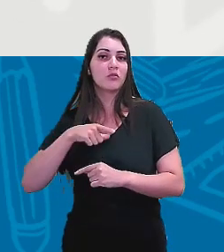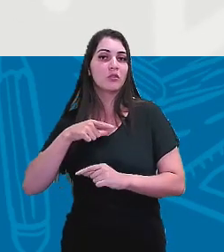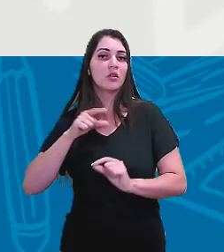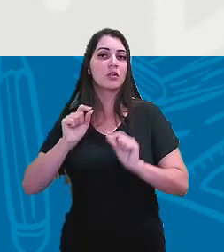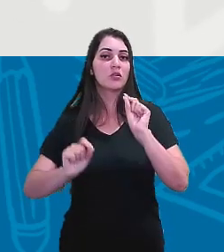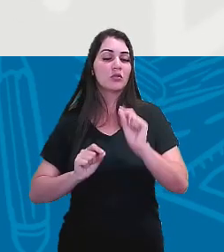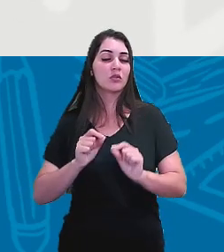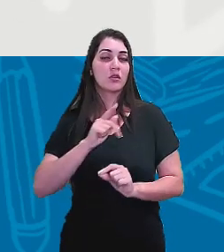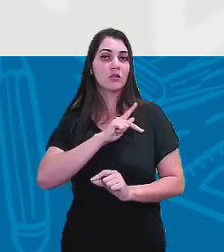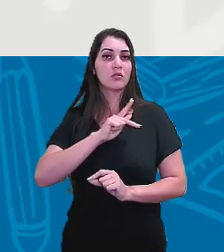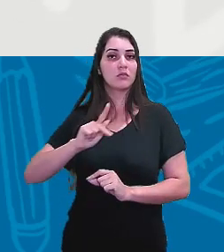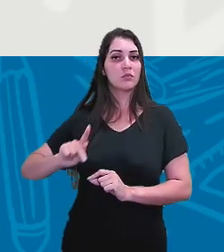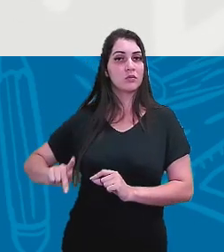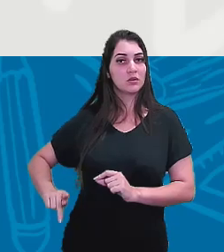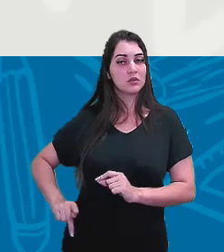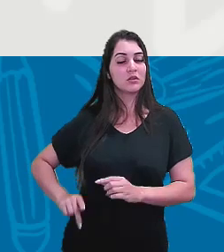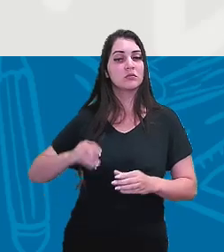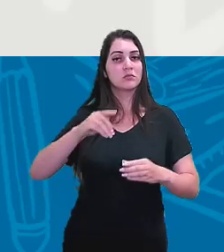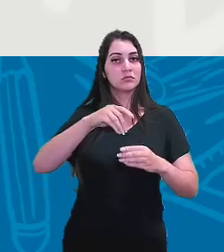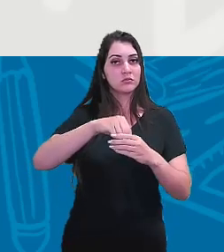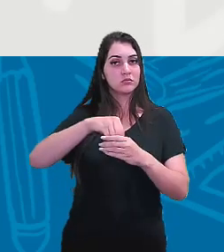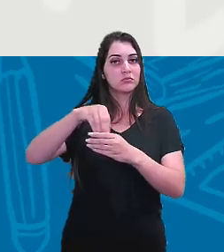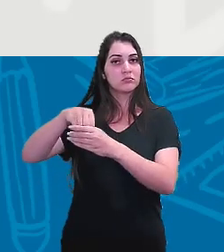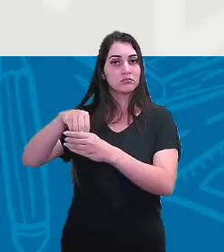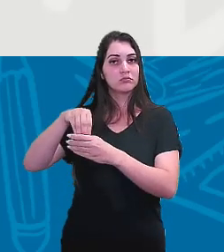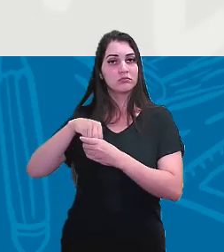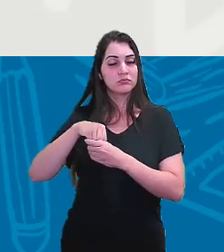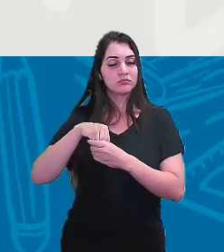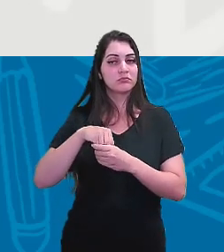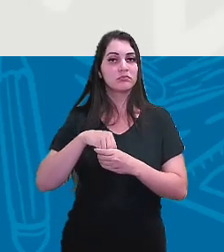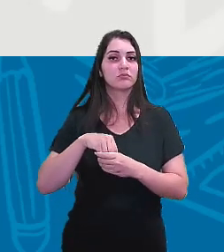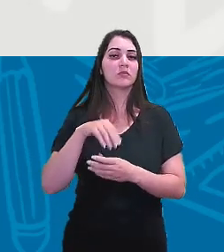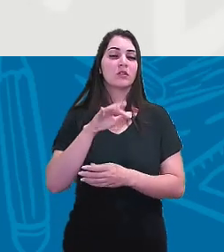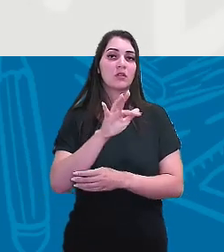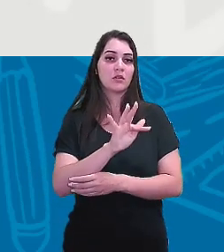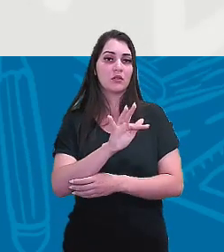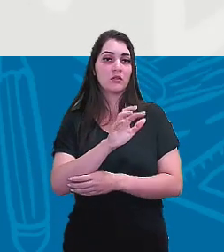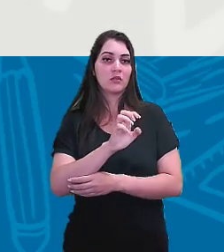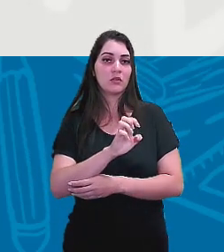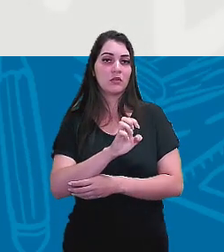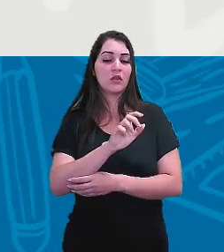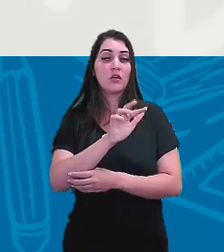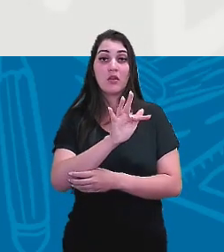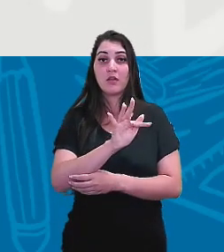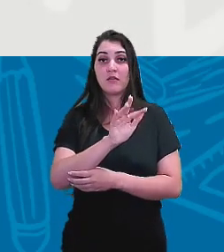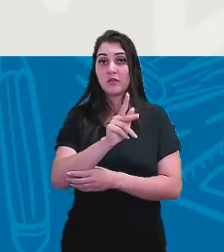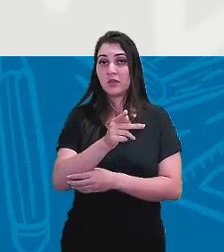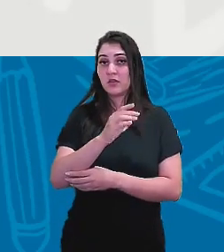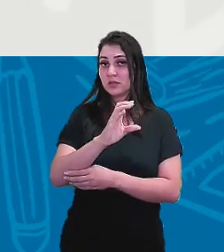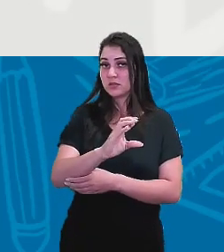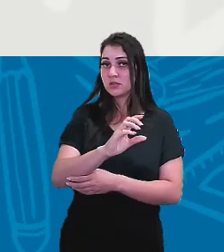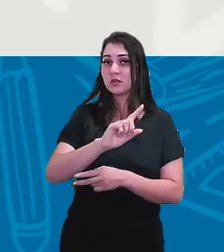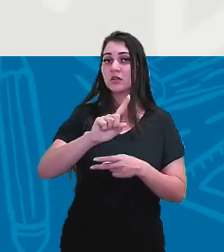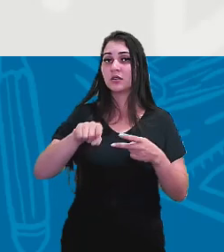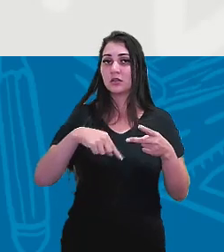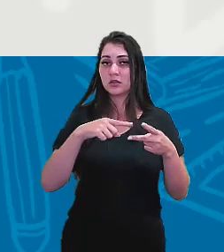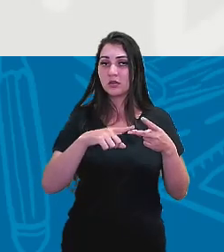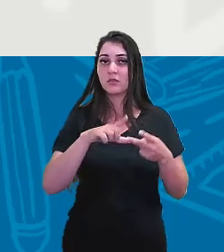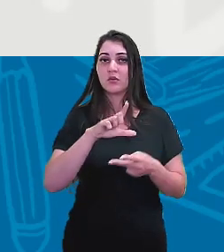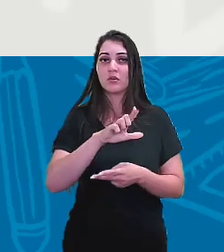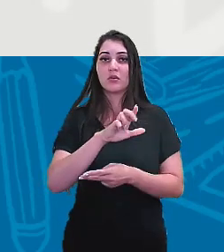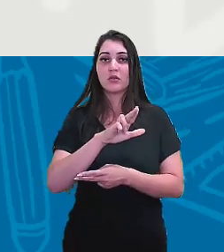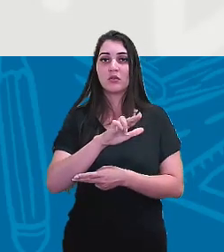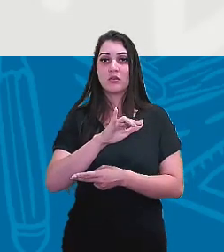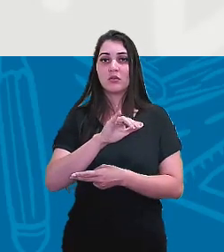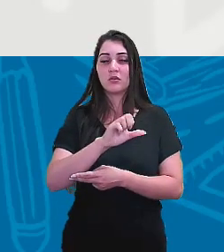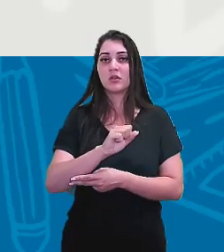presidentes eleitos diretamente. O Fernando Henrique Cardoso, depois o Luiz Inácio Lula